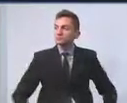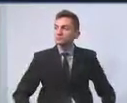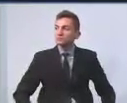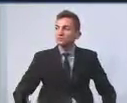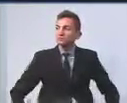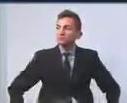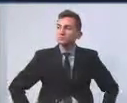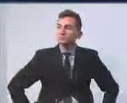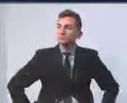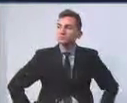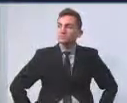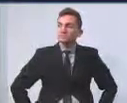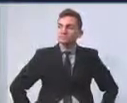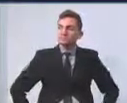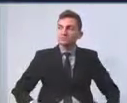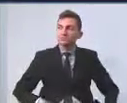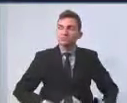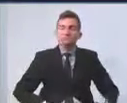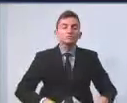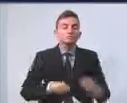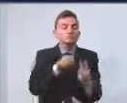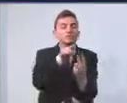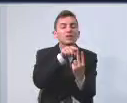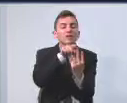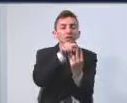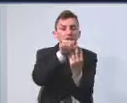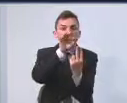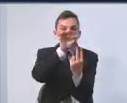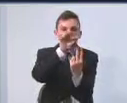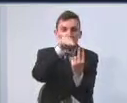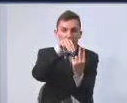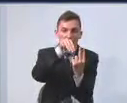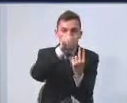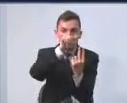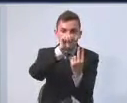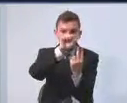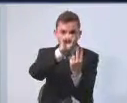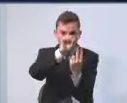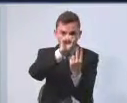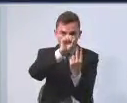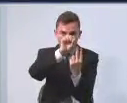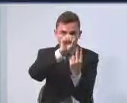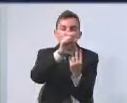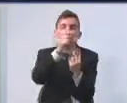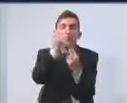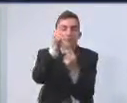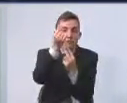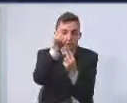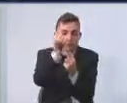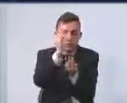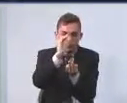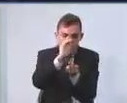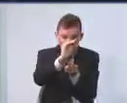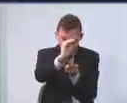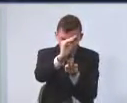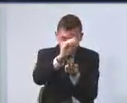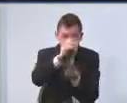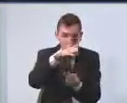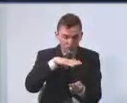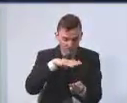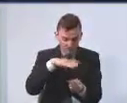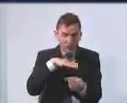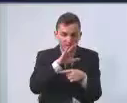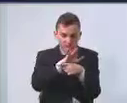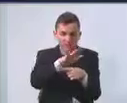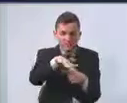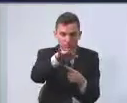No caso do FMAS, Fundo Municipal de Assistência Social, a previsão